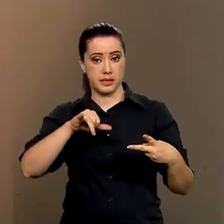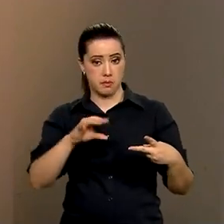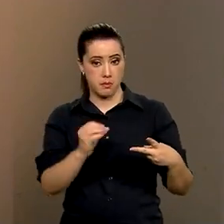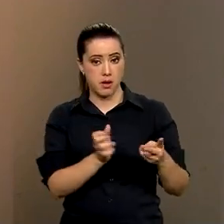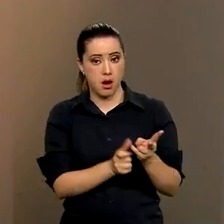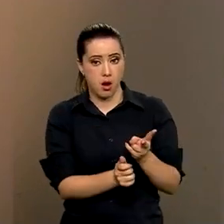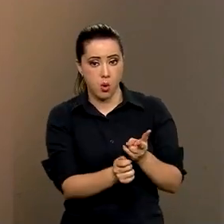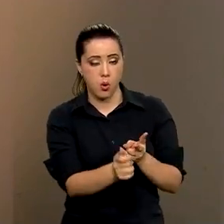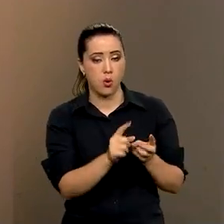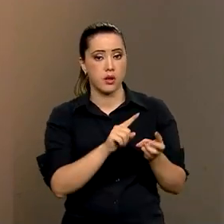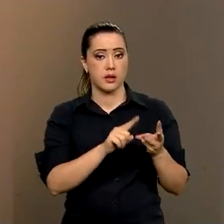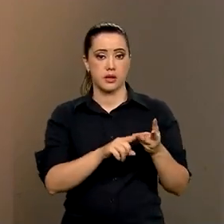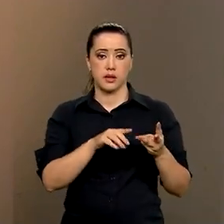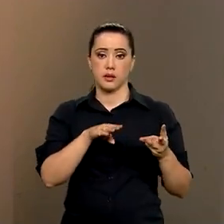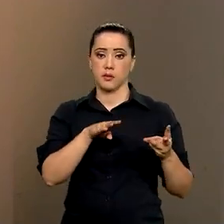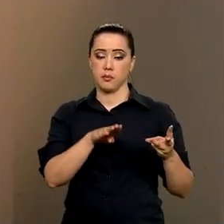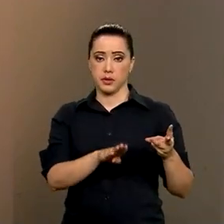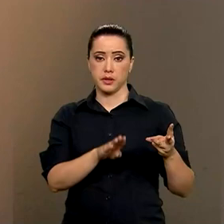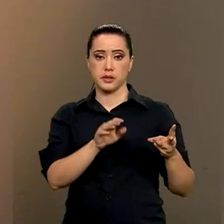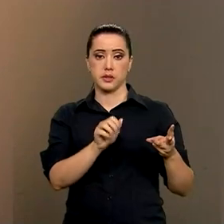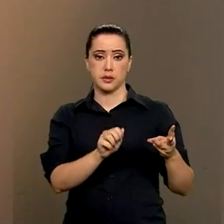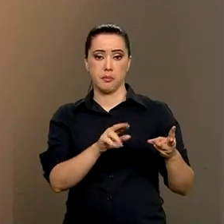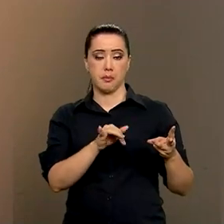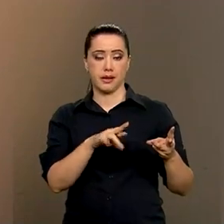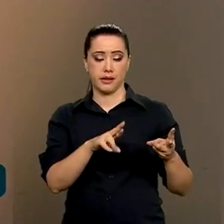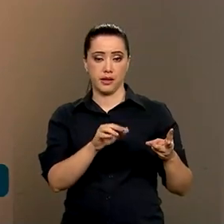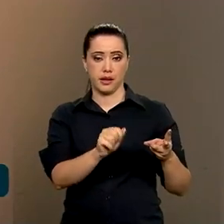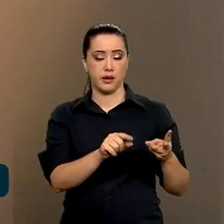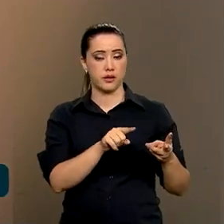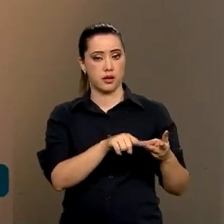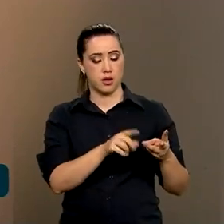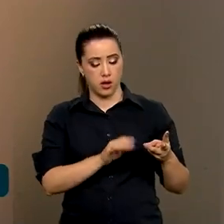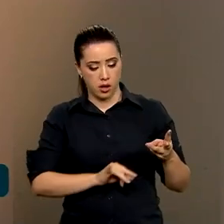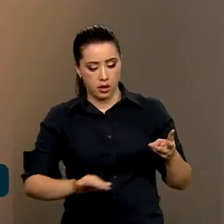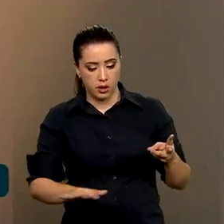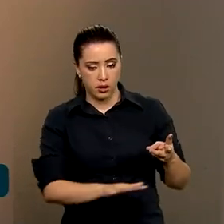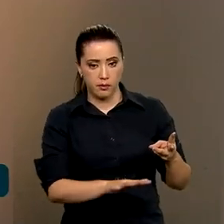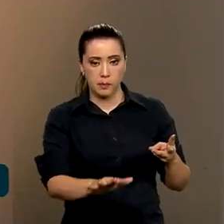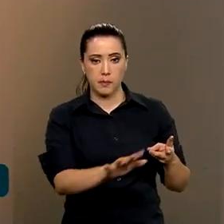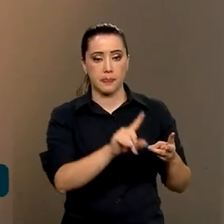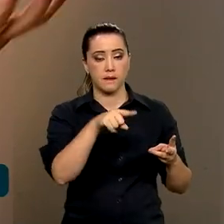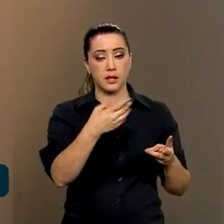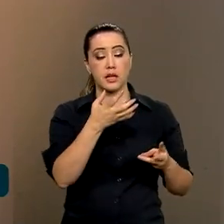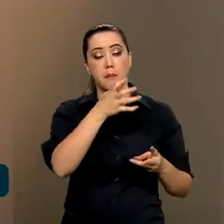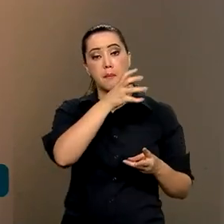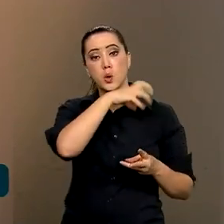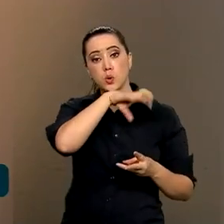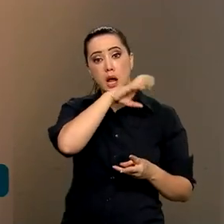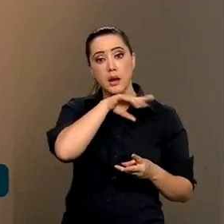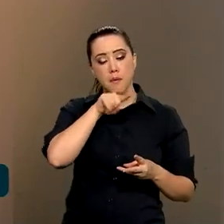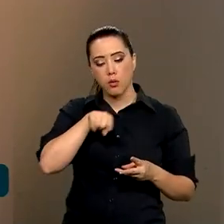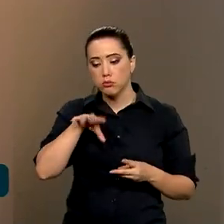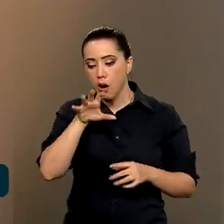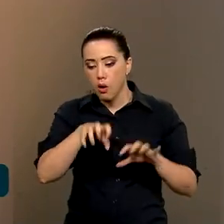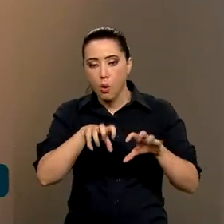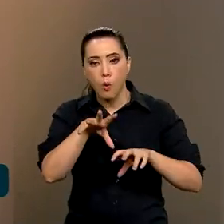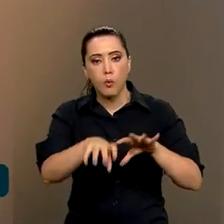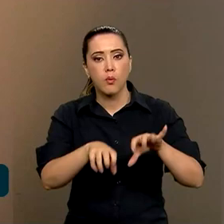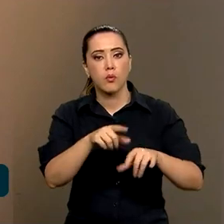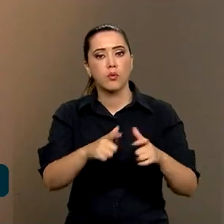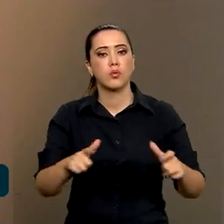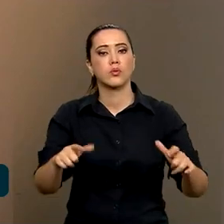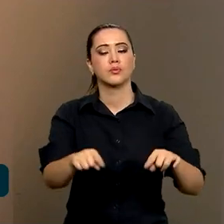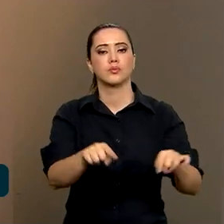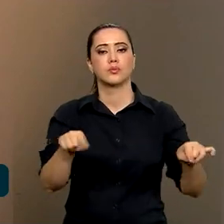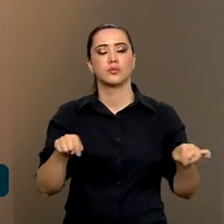depois você entra com uma barquiária, que é uma forrageira, e aí, depois, você coloca o animal naquela mesma área para alimentar daquela